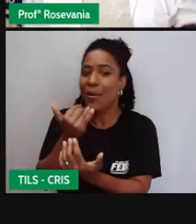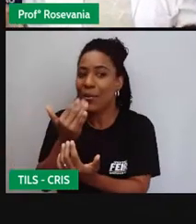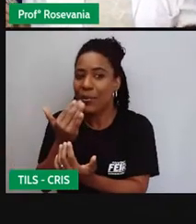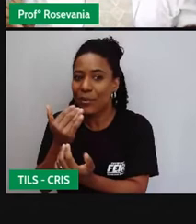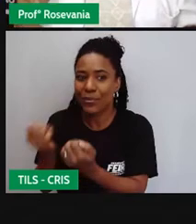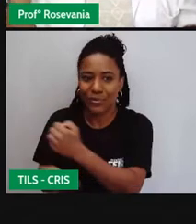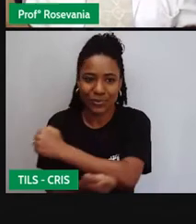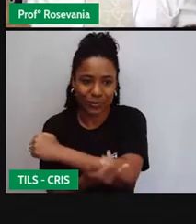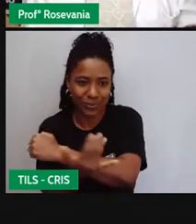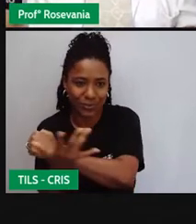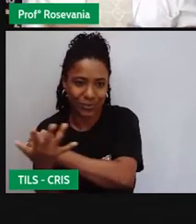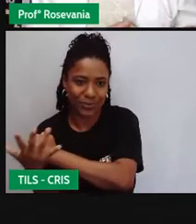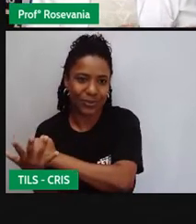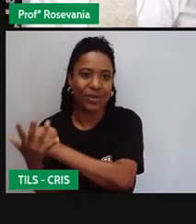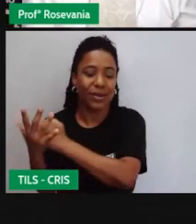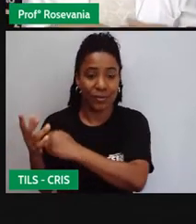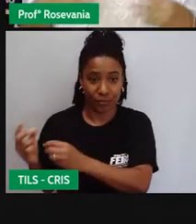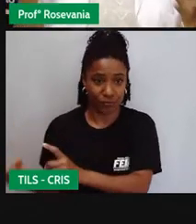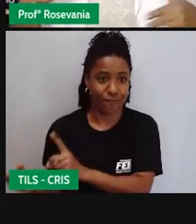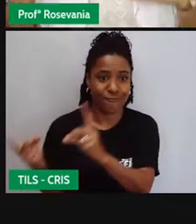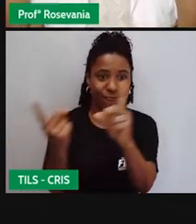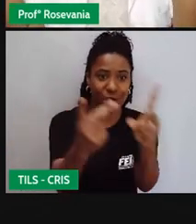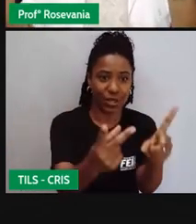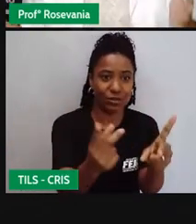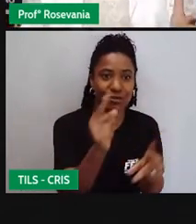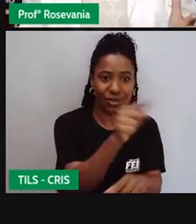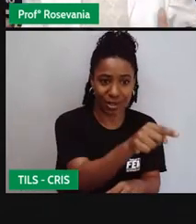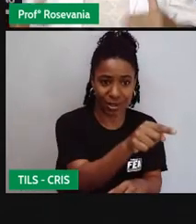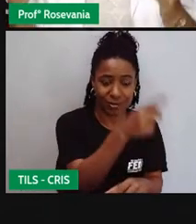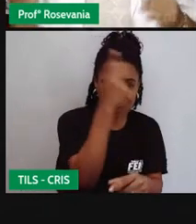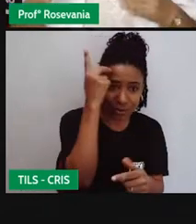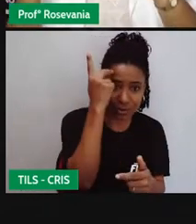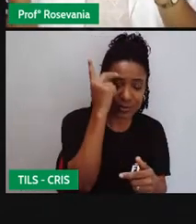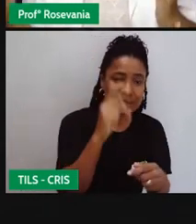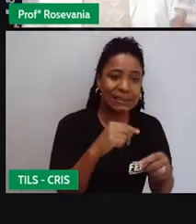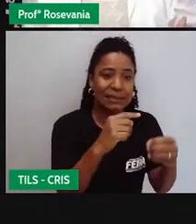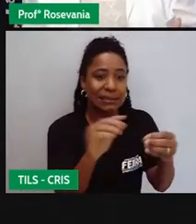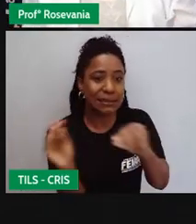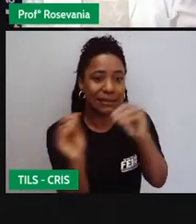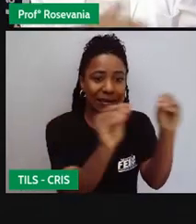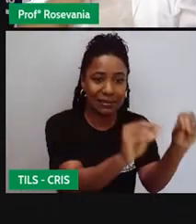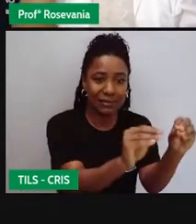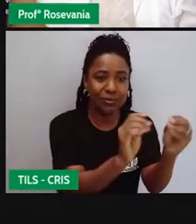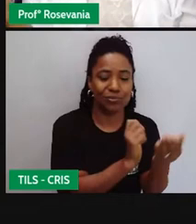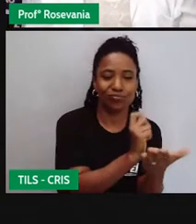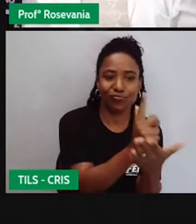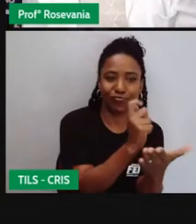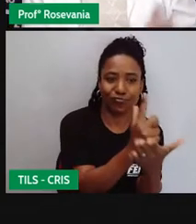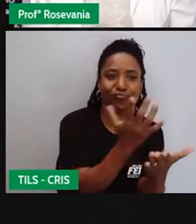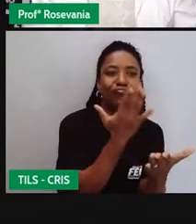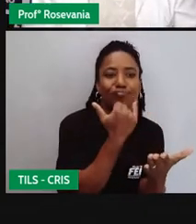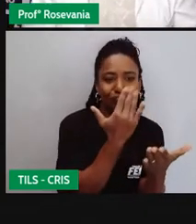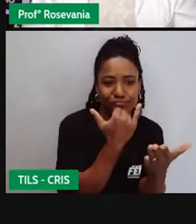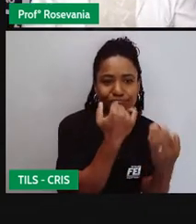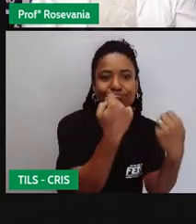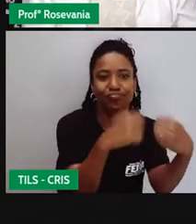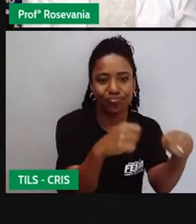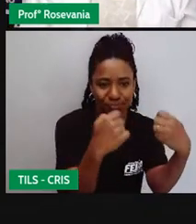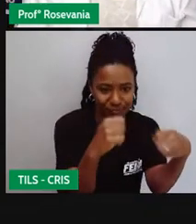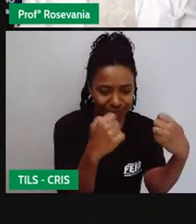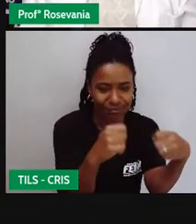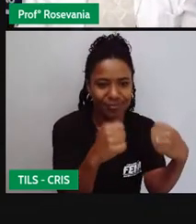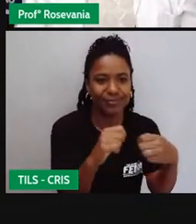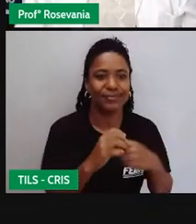oferecer esse serviço para esse povo que aumentou na cidade. Além do povo que já estava na cidade, ainda teve esse aumento através